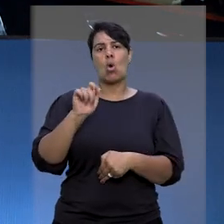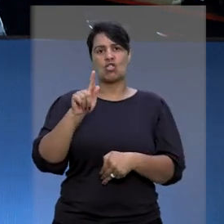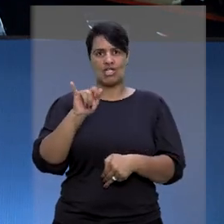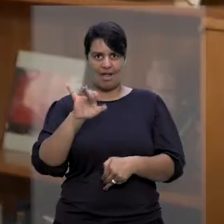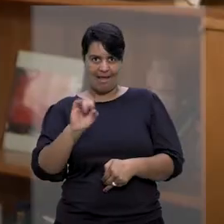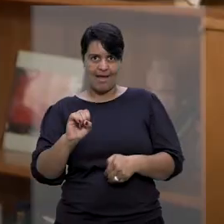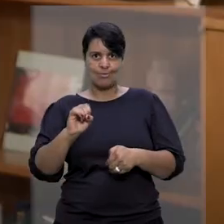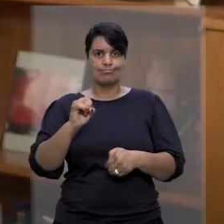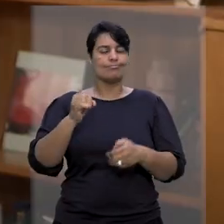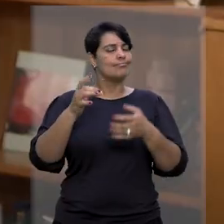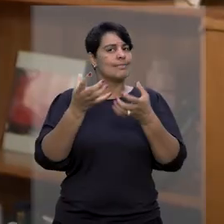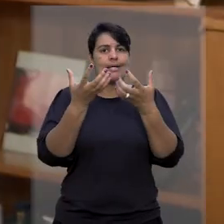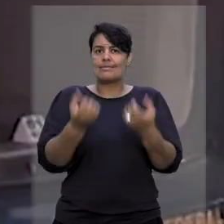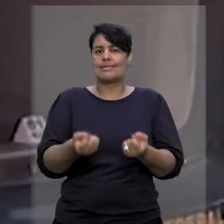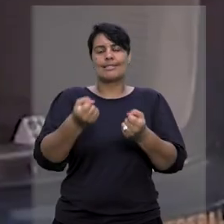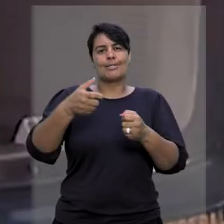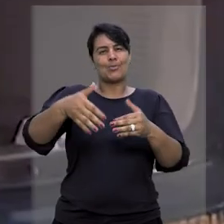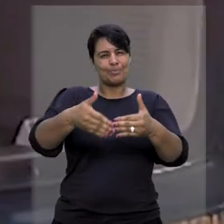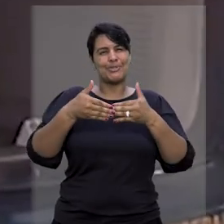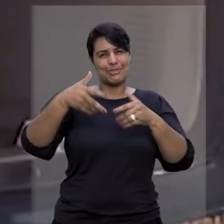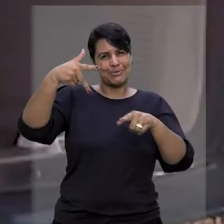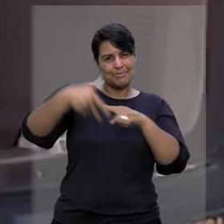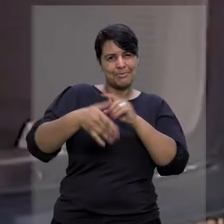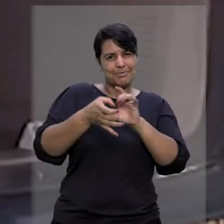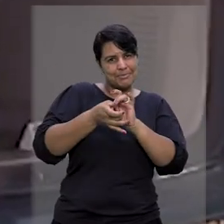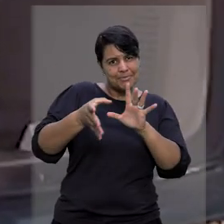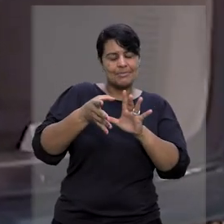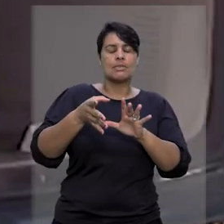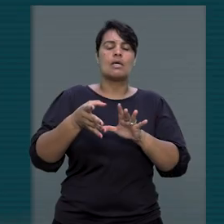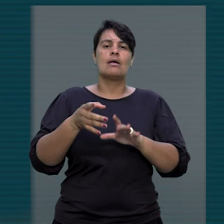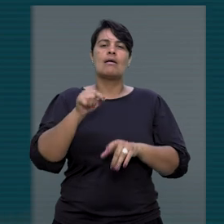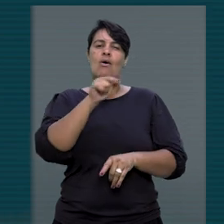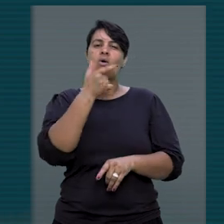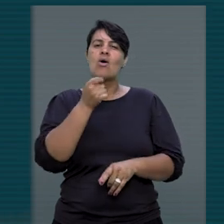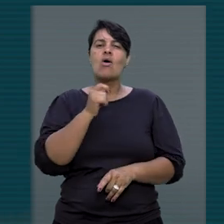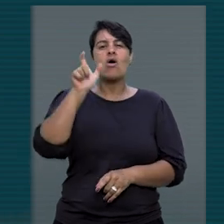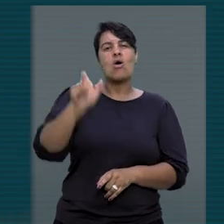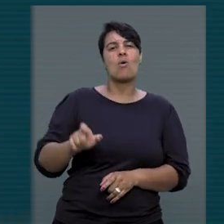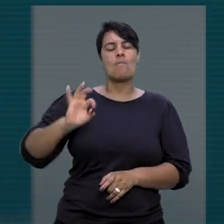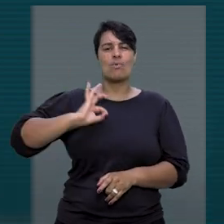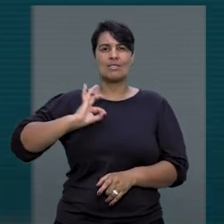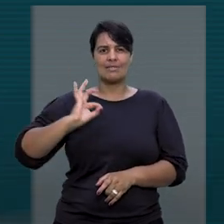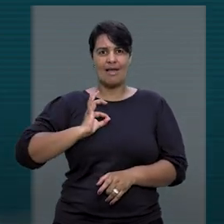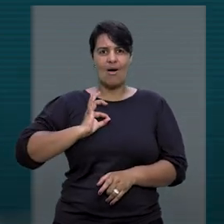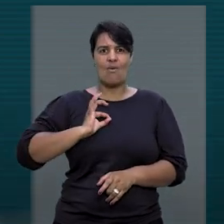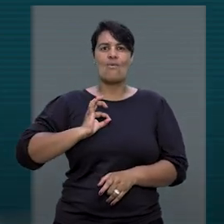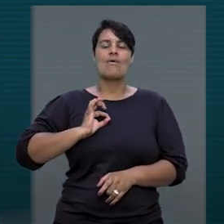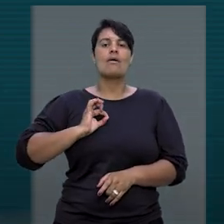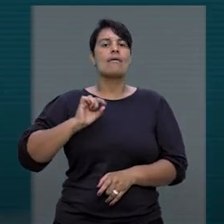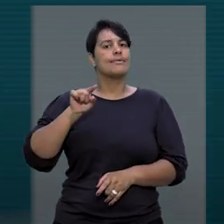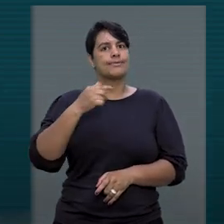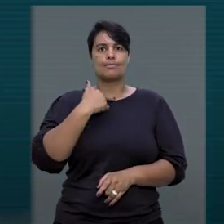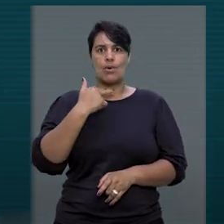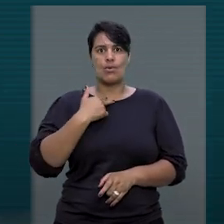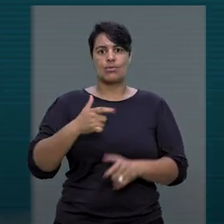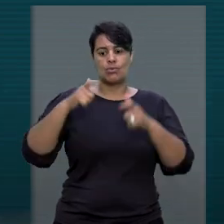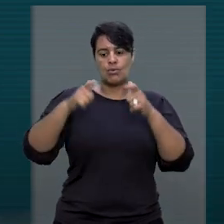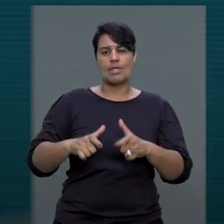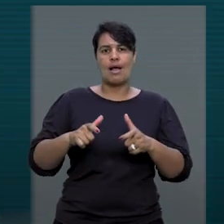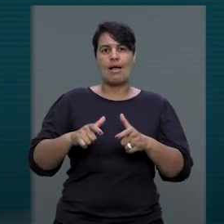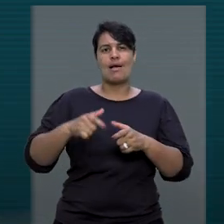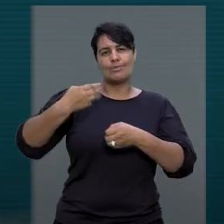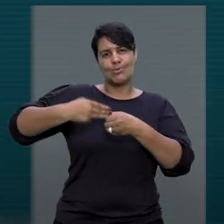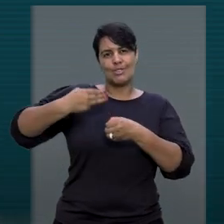negou o pedido de liberdade apresentado por um dos policiais rodoviários federais envolvidos na morte de Genivaldo de Jesus Santos no